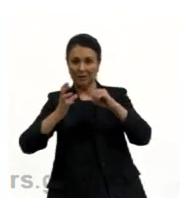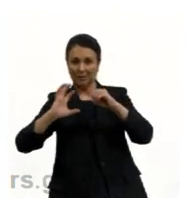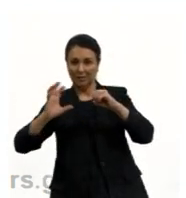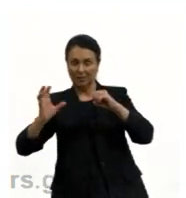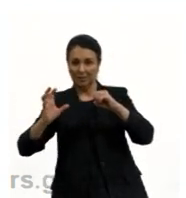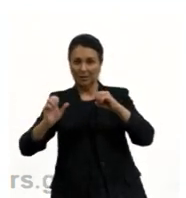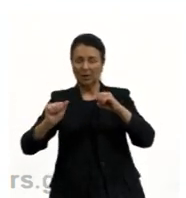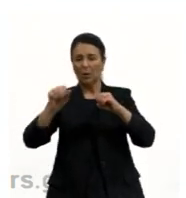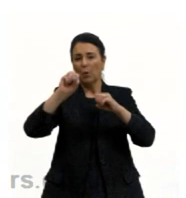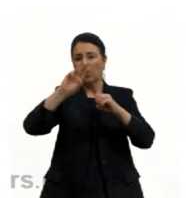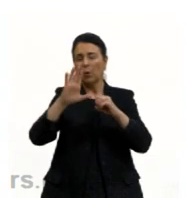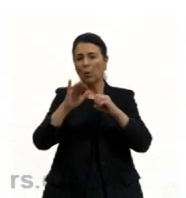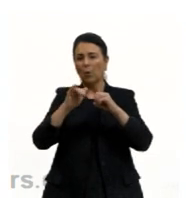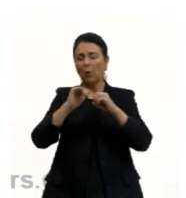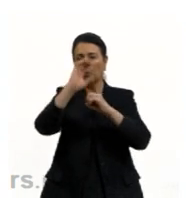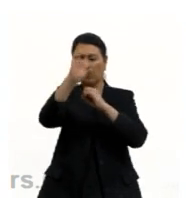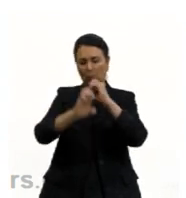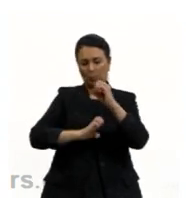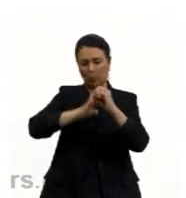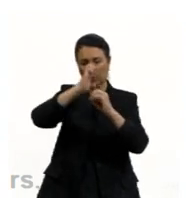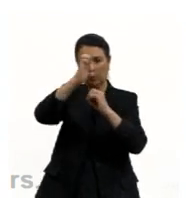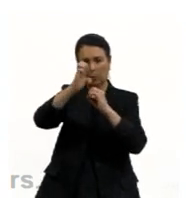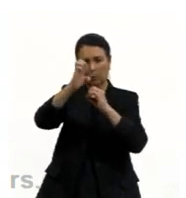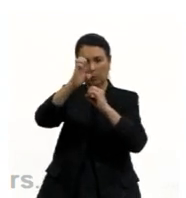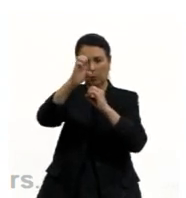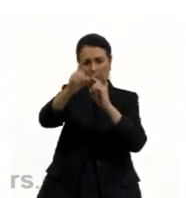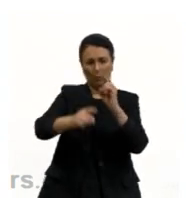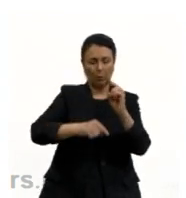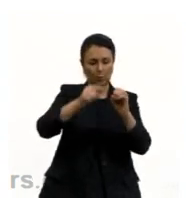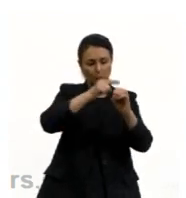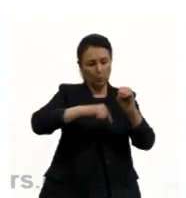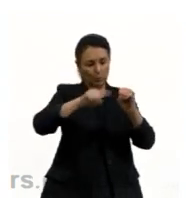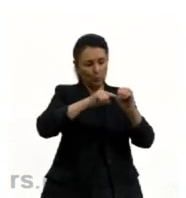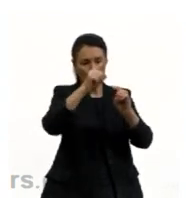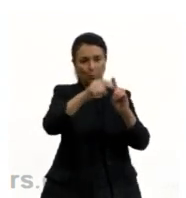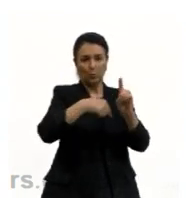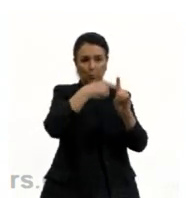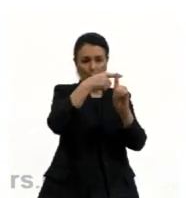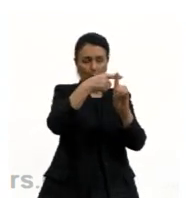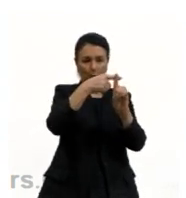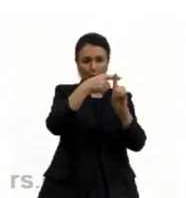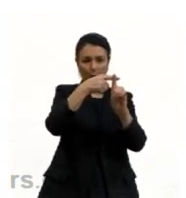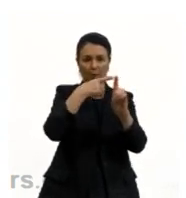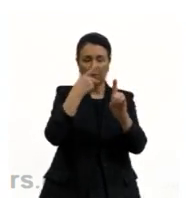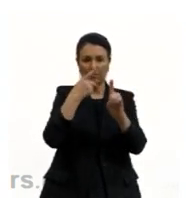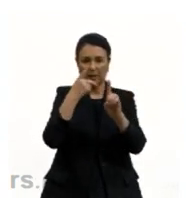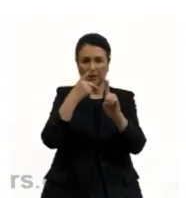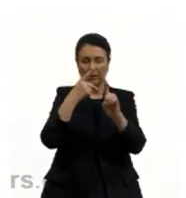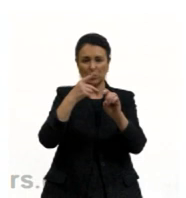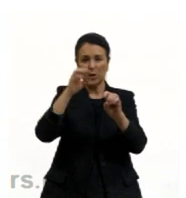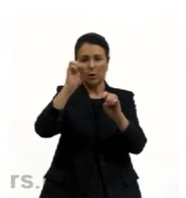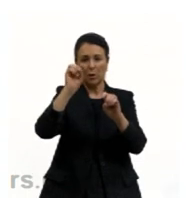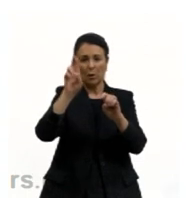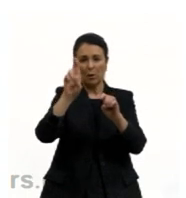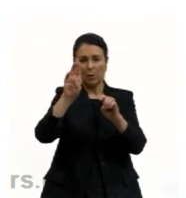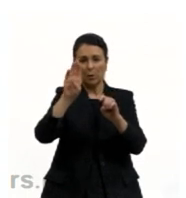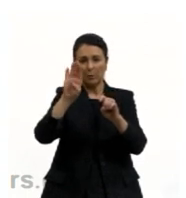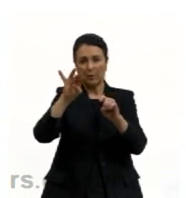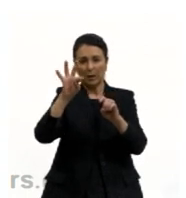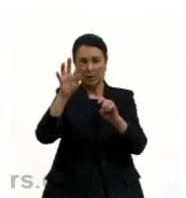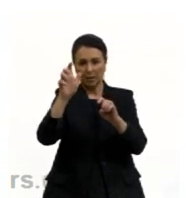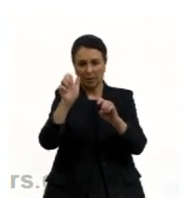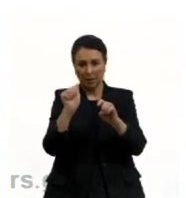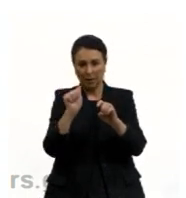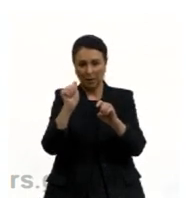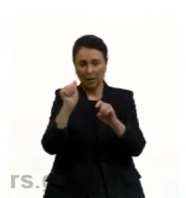Nuvens eletrônicas distribuídas ao redor de um núcleo positível? Ele não falava de nuvens, ele falava de órbitas, tanto que levou o nome